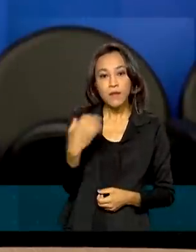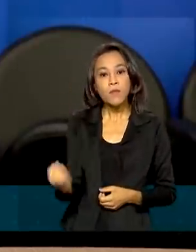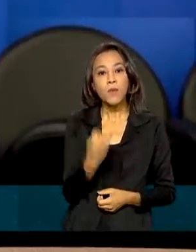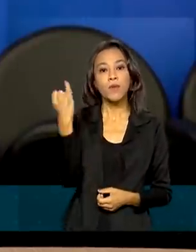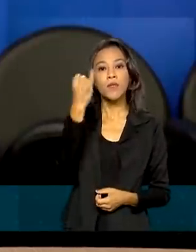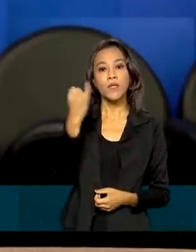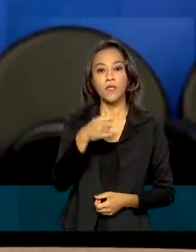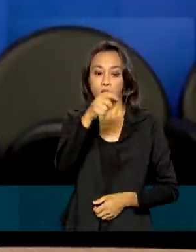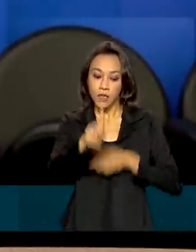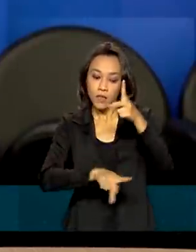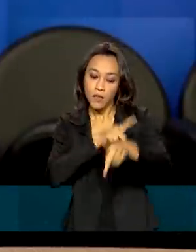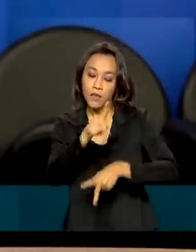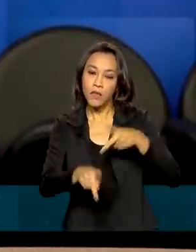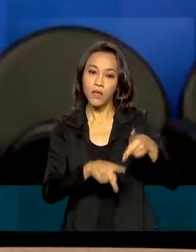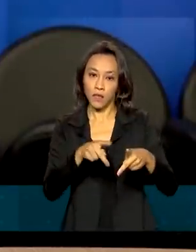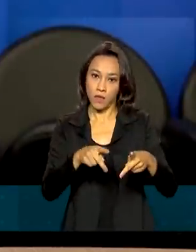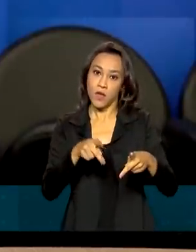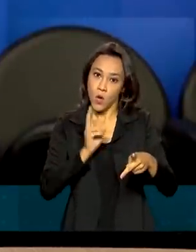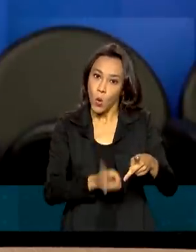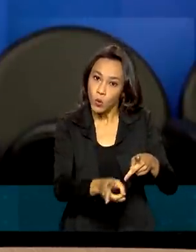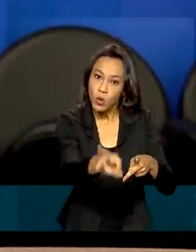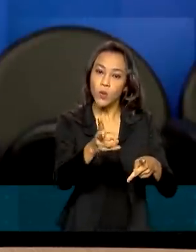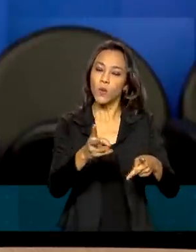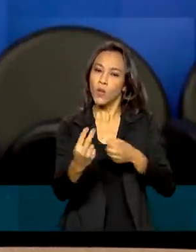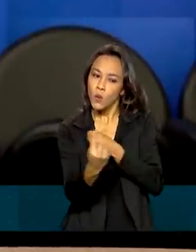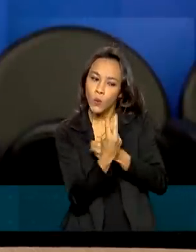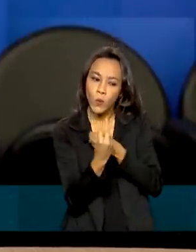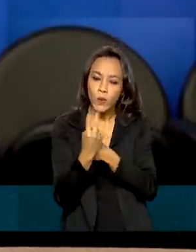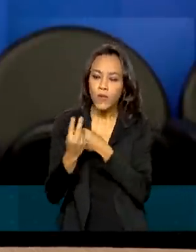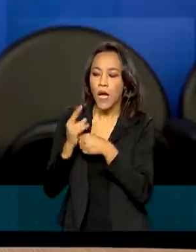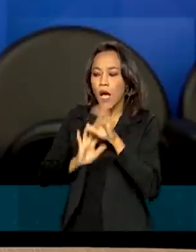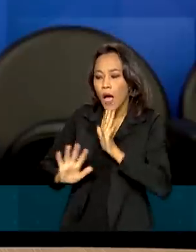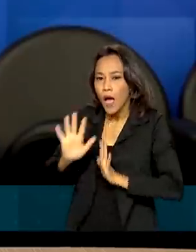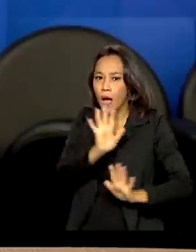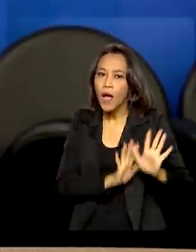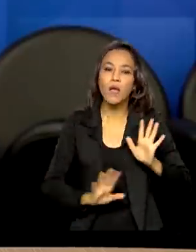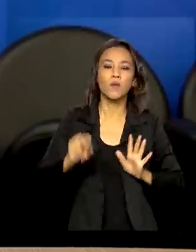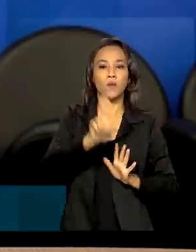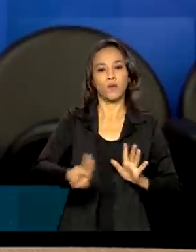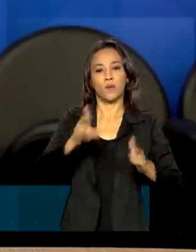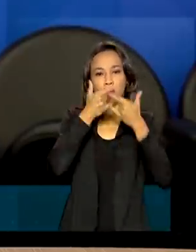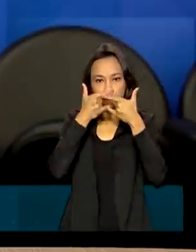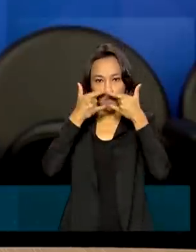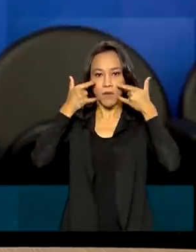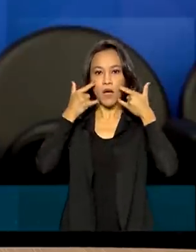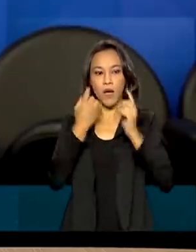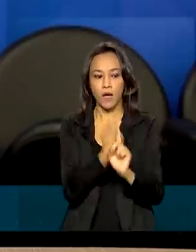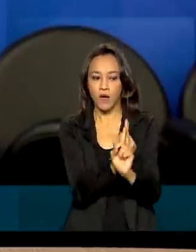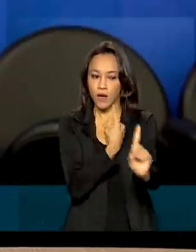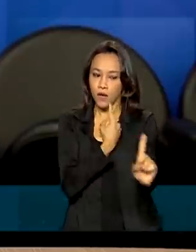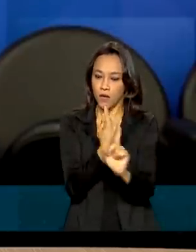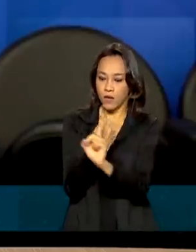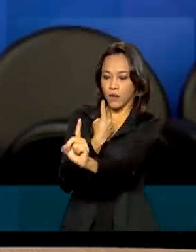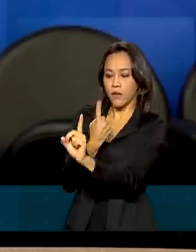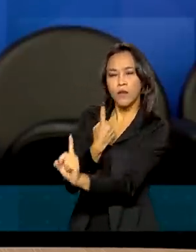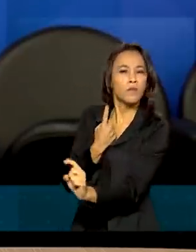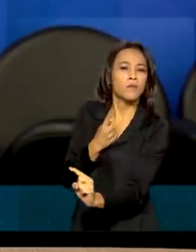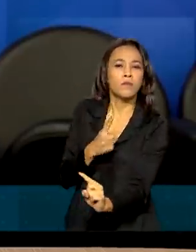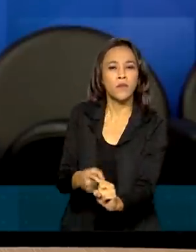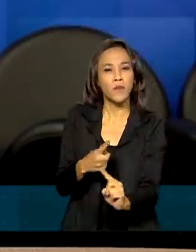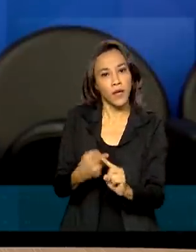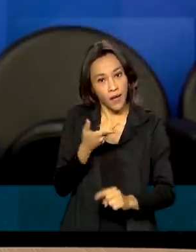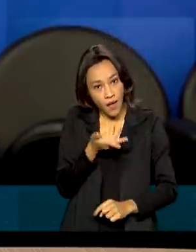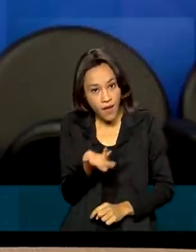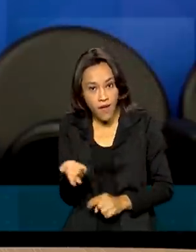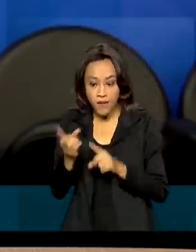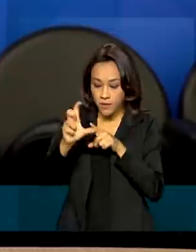continue mantendo as medidas não farmacológicas, como é o uso das máscaras, o distanciamento. Por quê? Porque esses